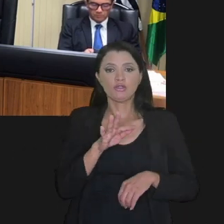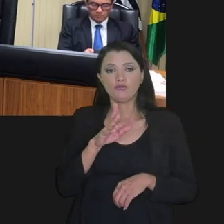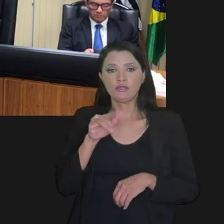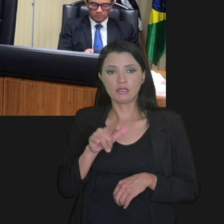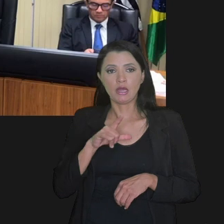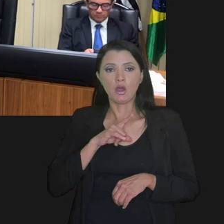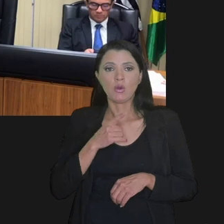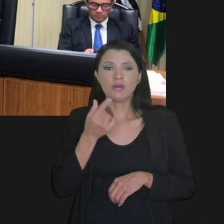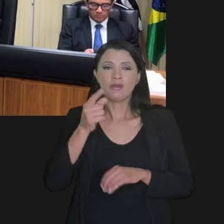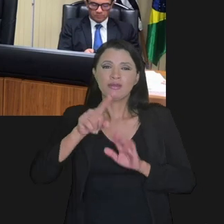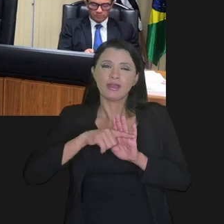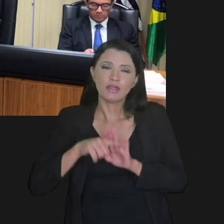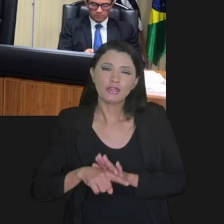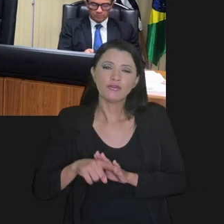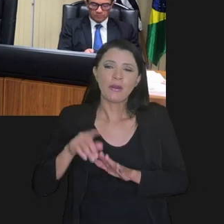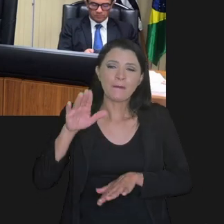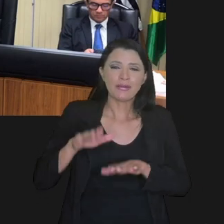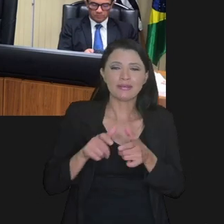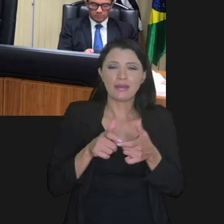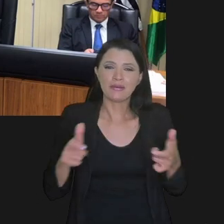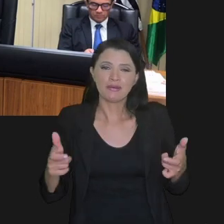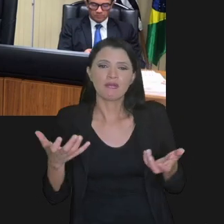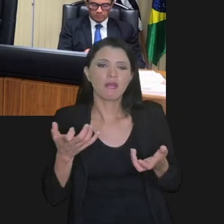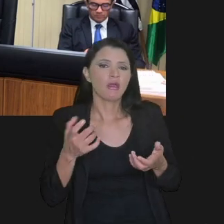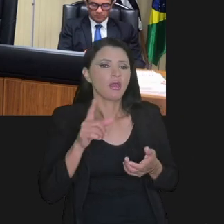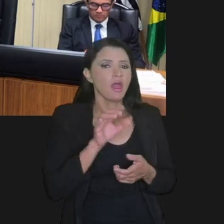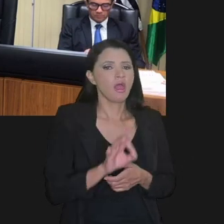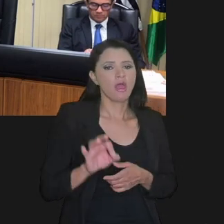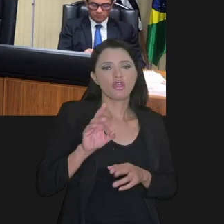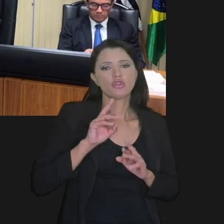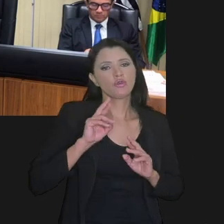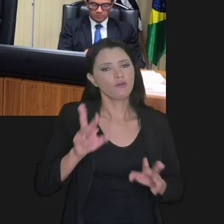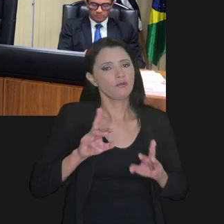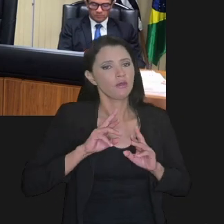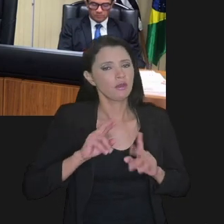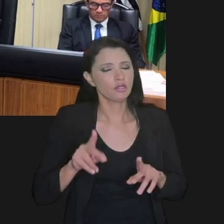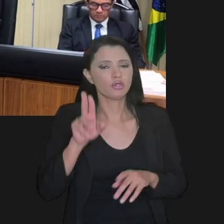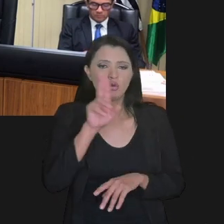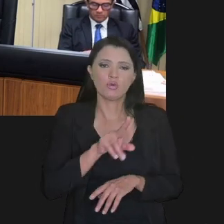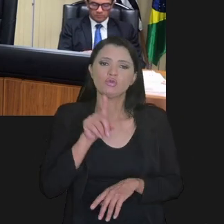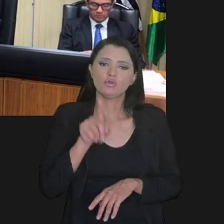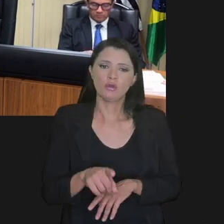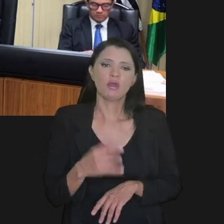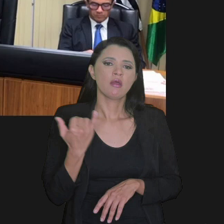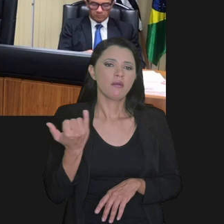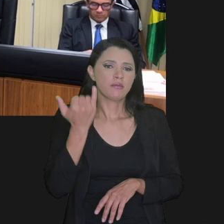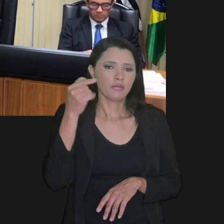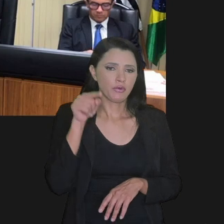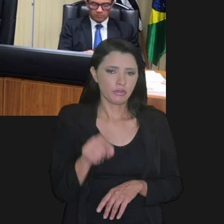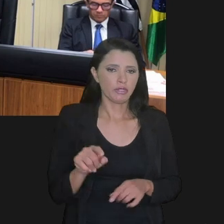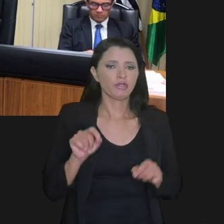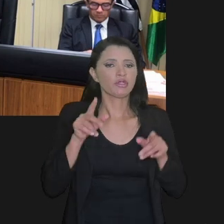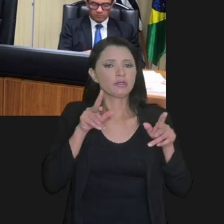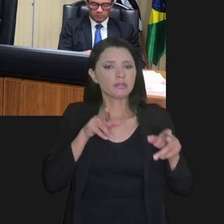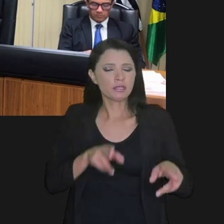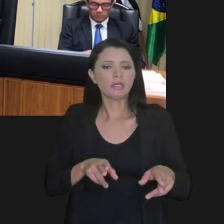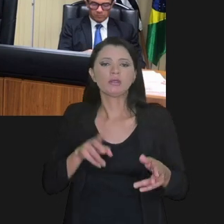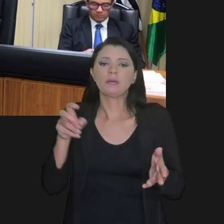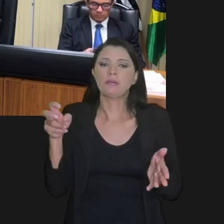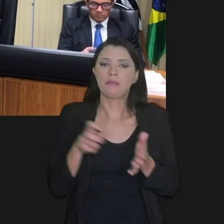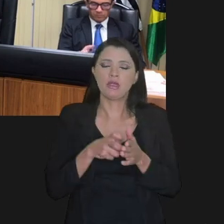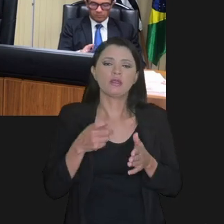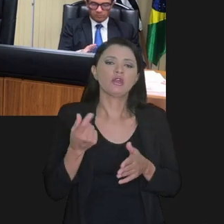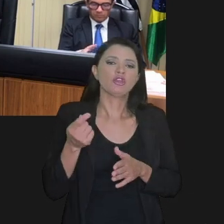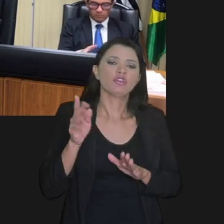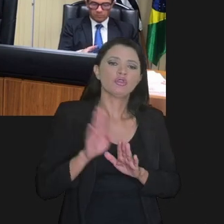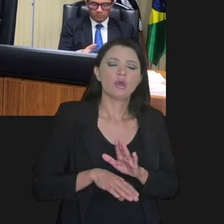Prejuízo fiscal e base de cálculo negativa, apesar de muitos contribuintes quererem, não é moeda. Então, o seu uso é excepcional e é importante que assim